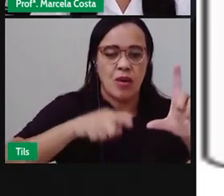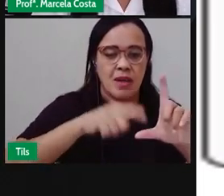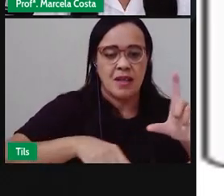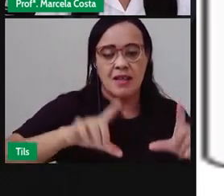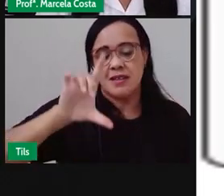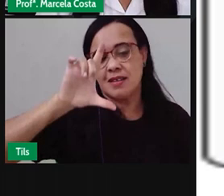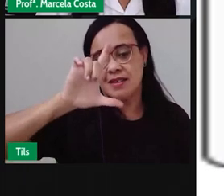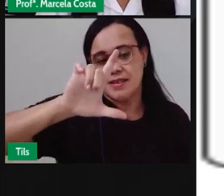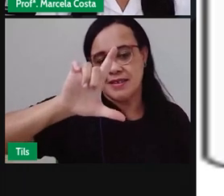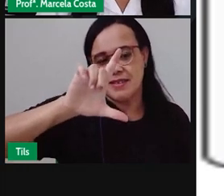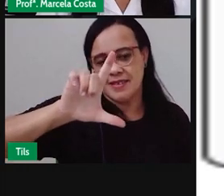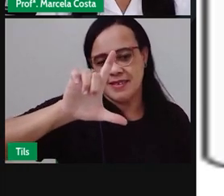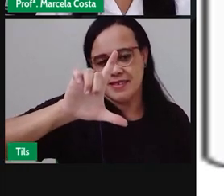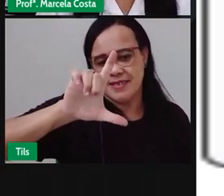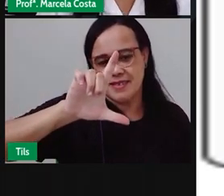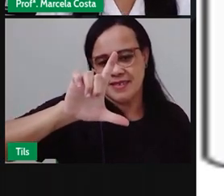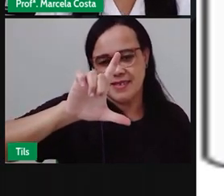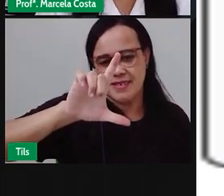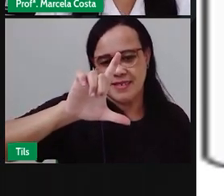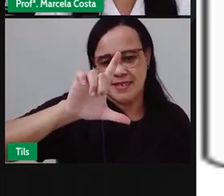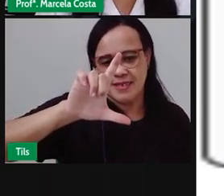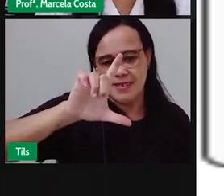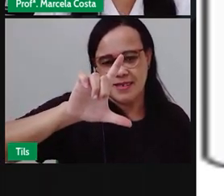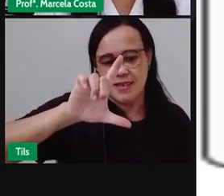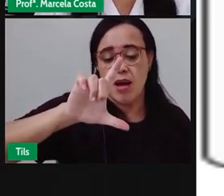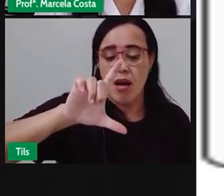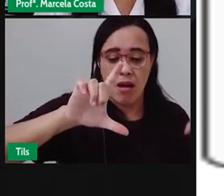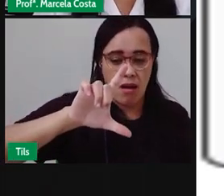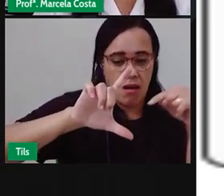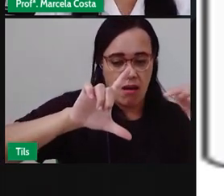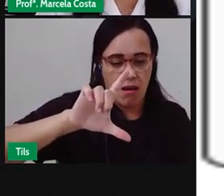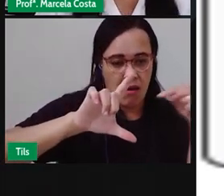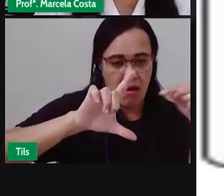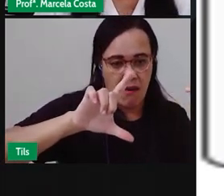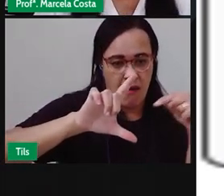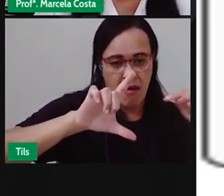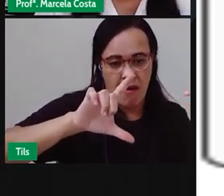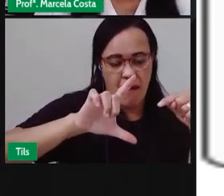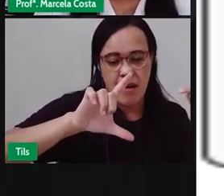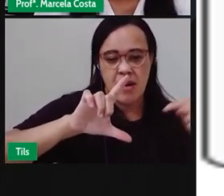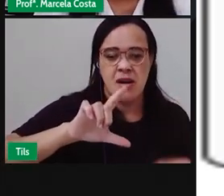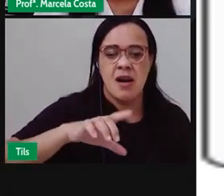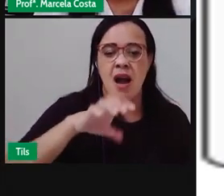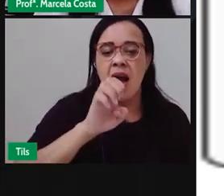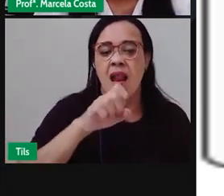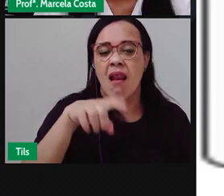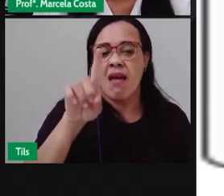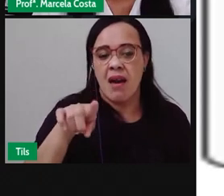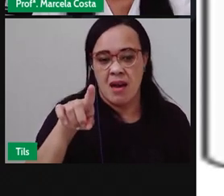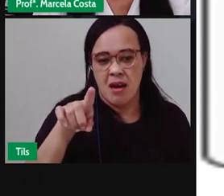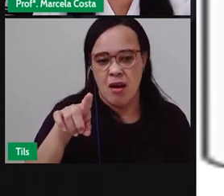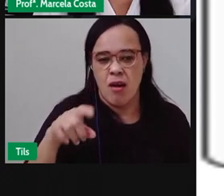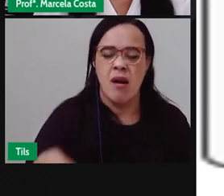Ó A letra L Que vai produzir o som de Lê